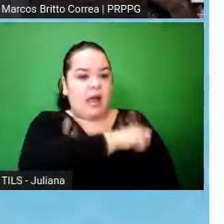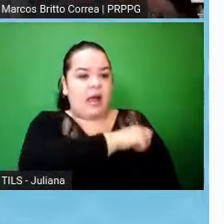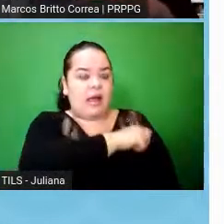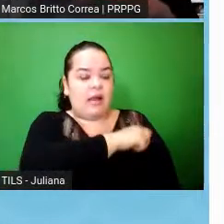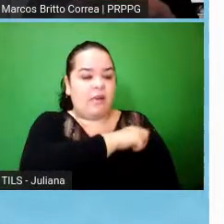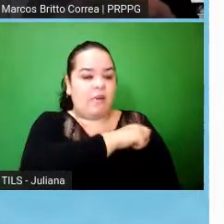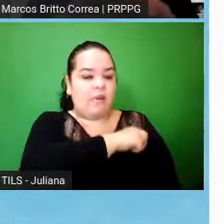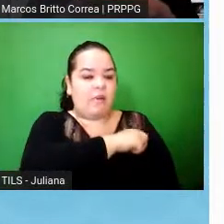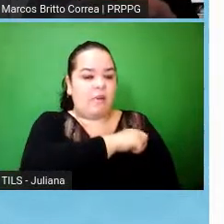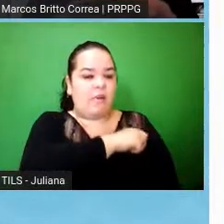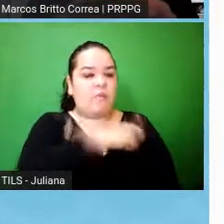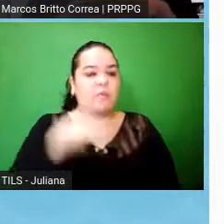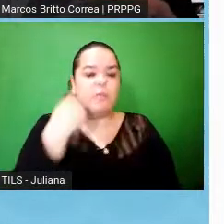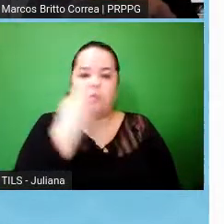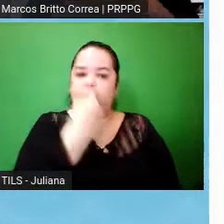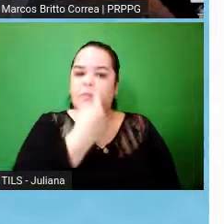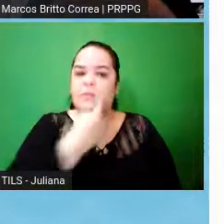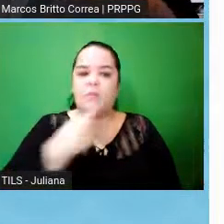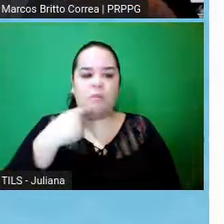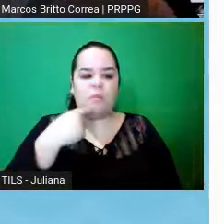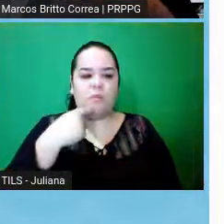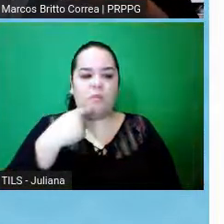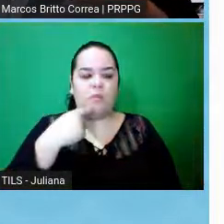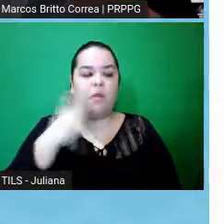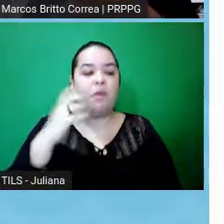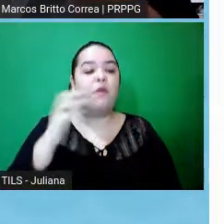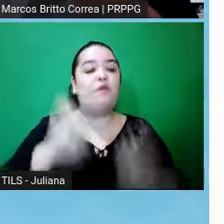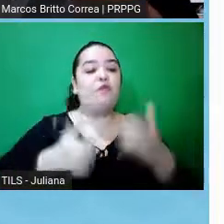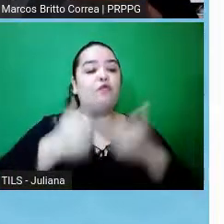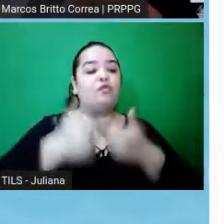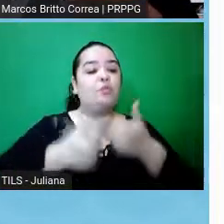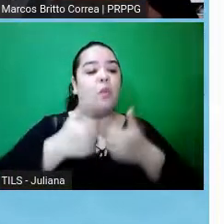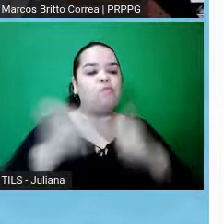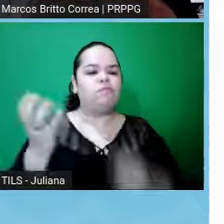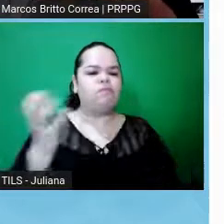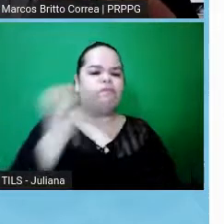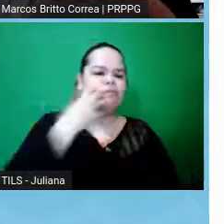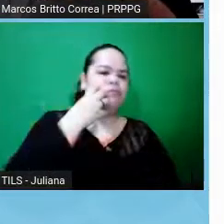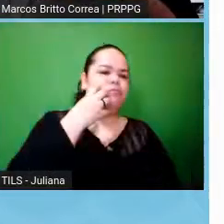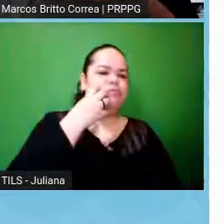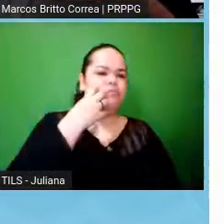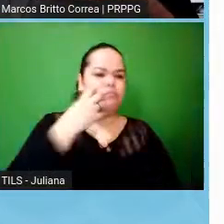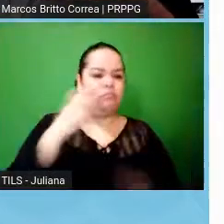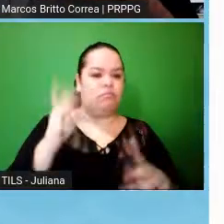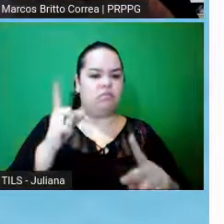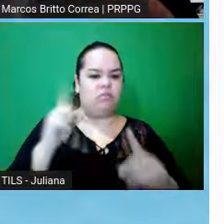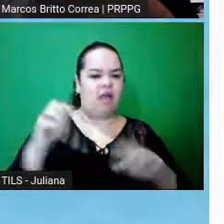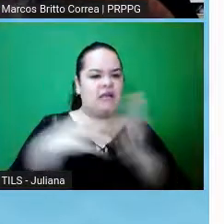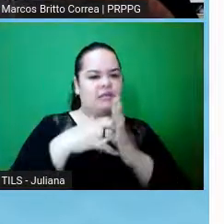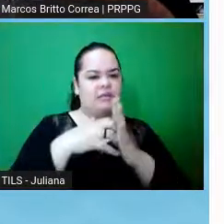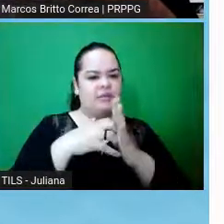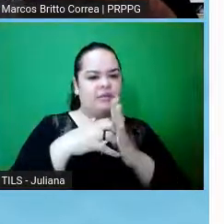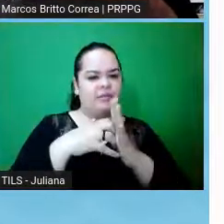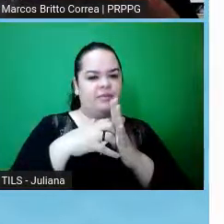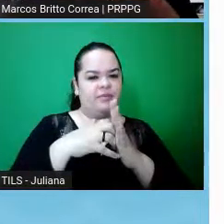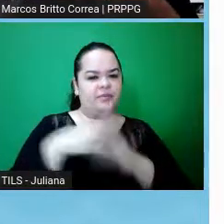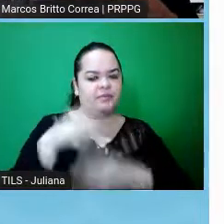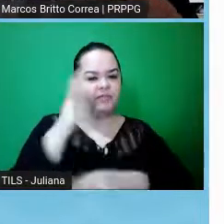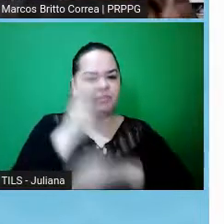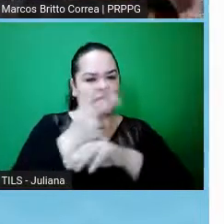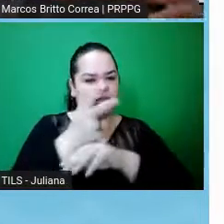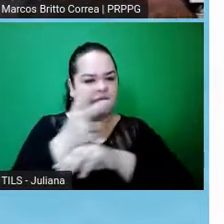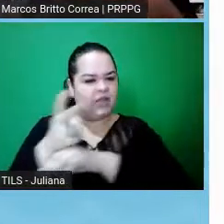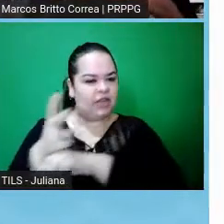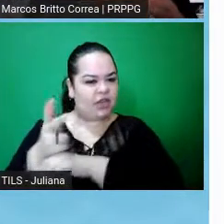envolvendo a região facial em jogos de futebol, tá, e aí a metodologia envolvia a análise por vídeo de diversos